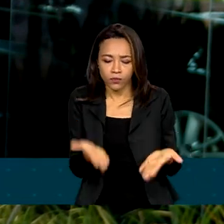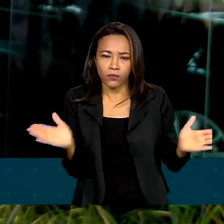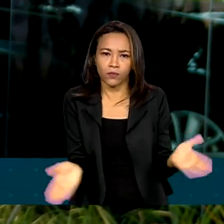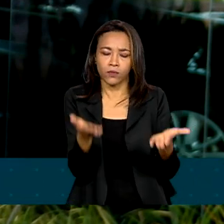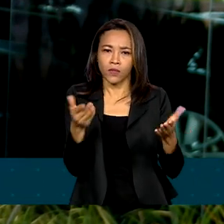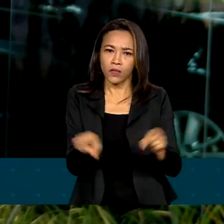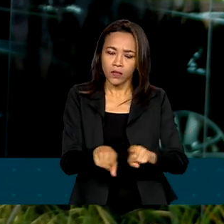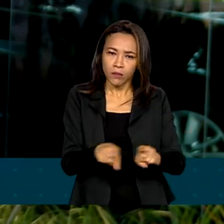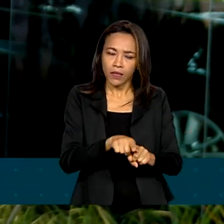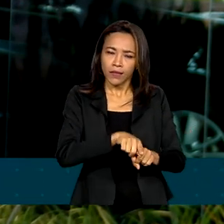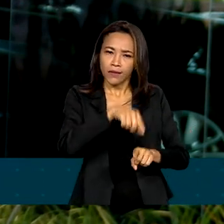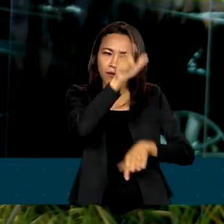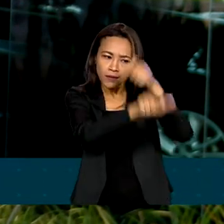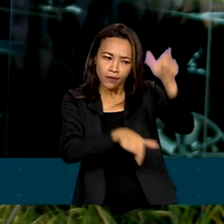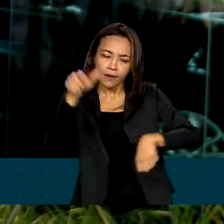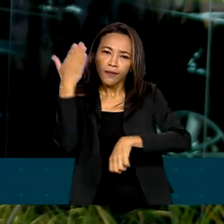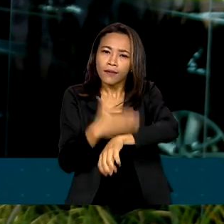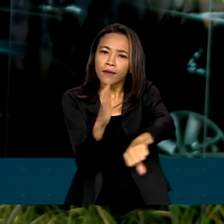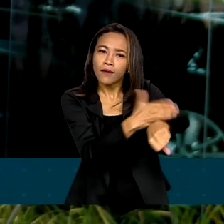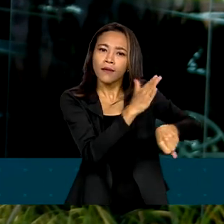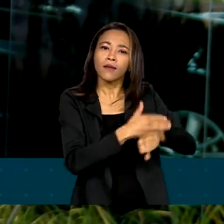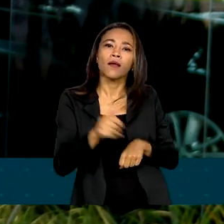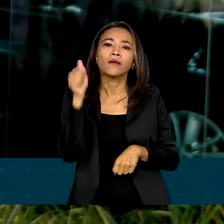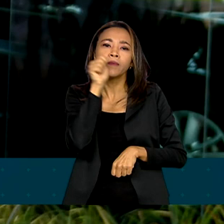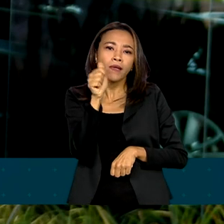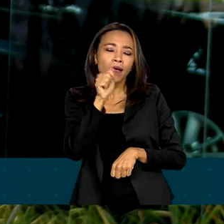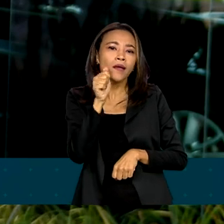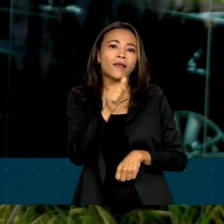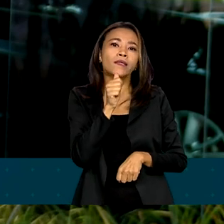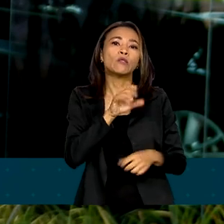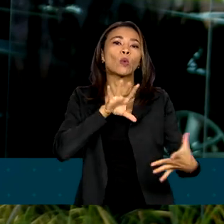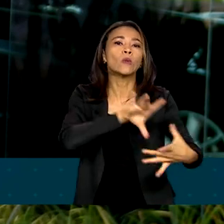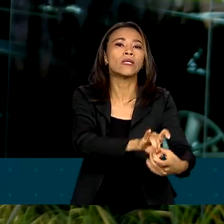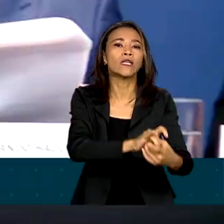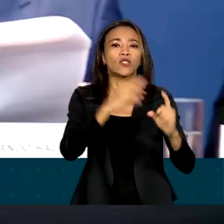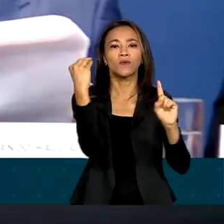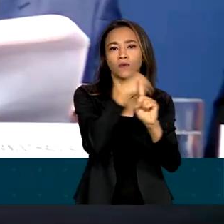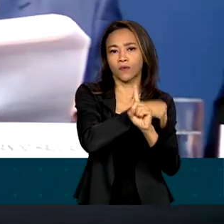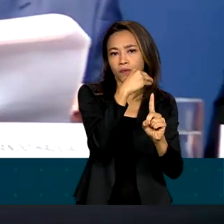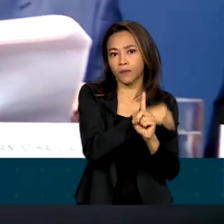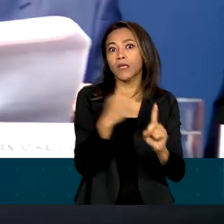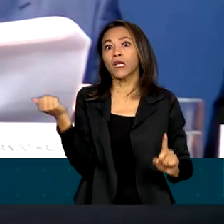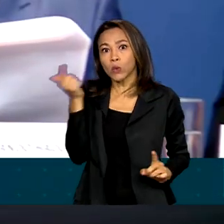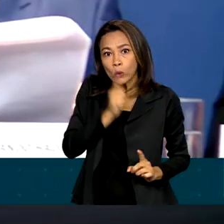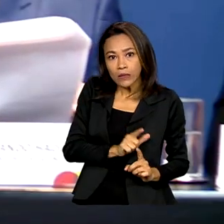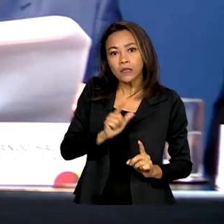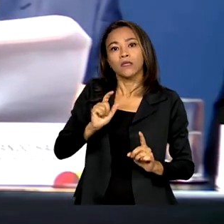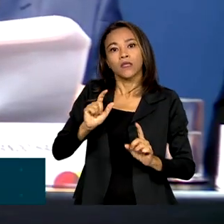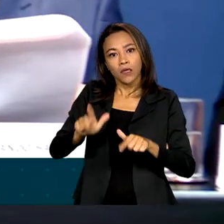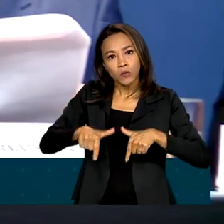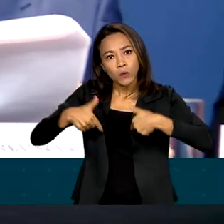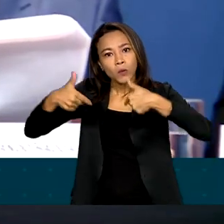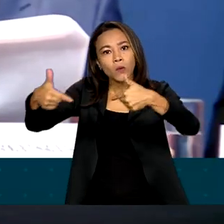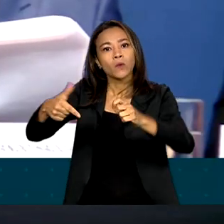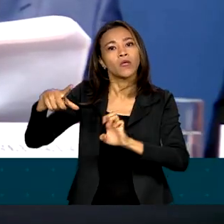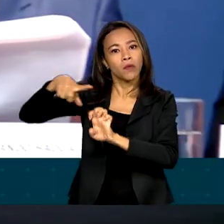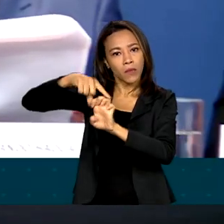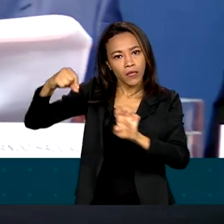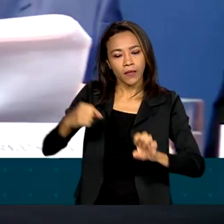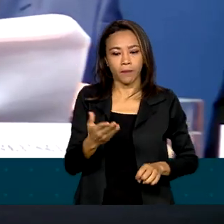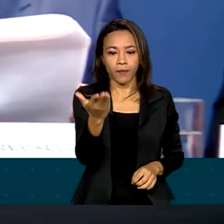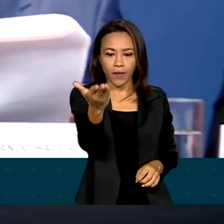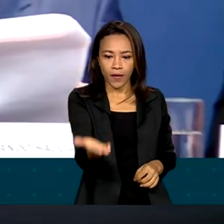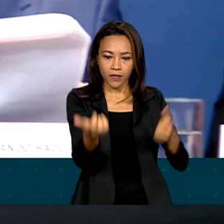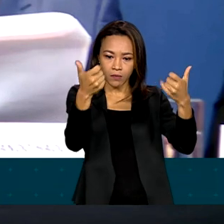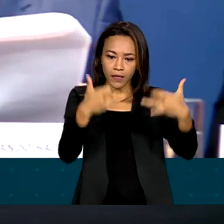capacitar mulheres em situação de vulnerabilidade para que possam empreender. Os atendimentos deverão acontecer por meio de ações em